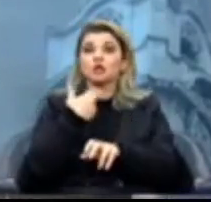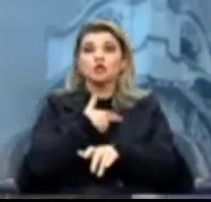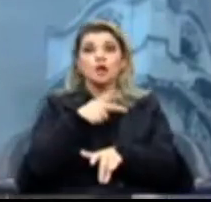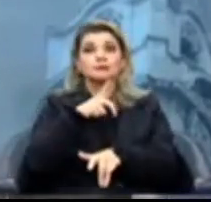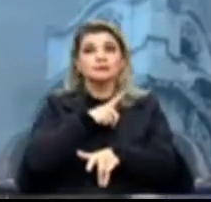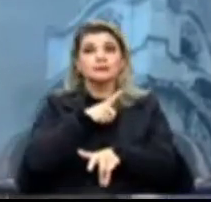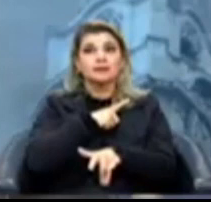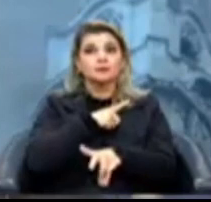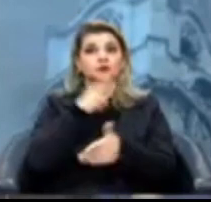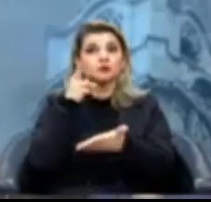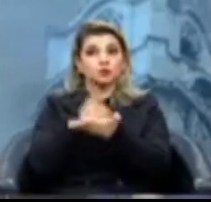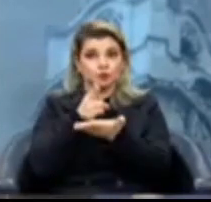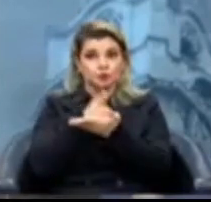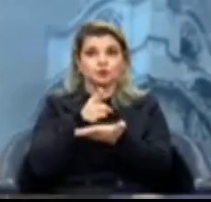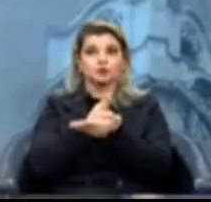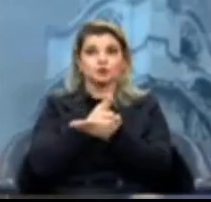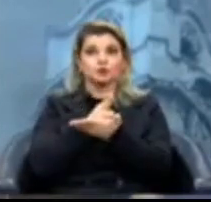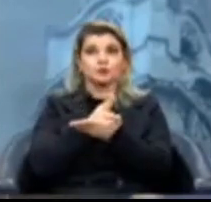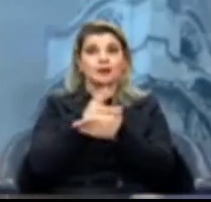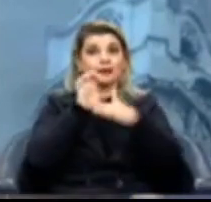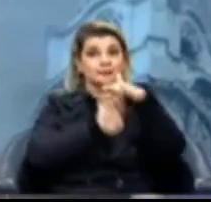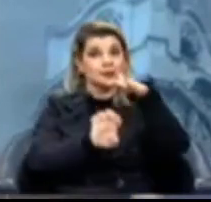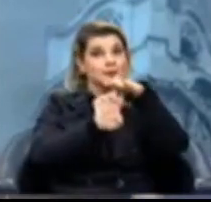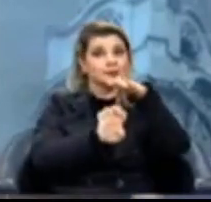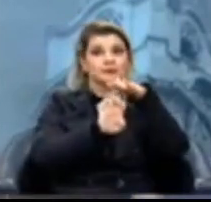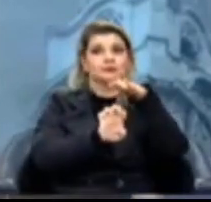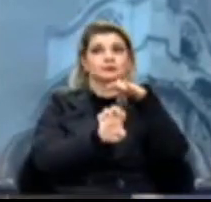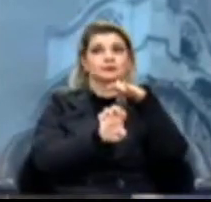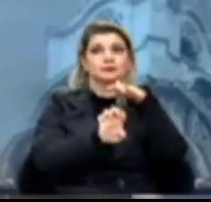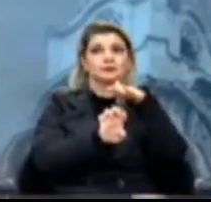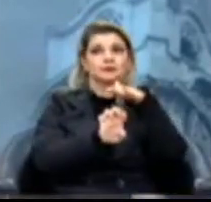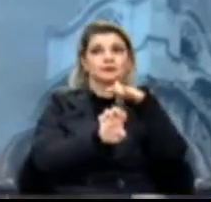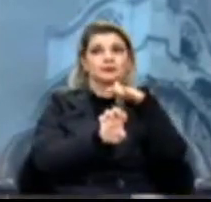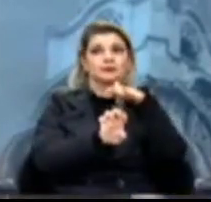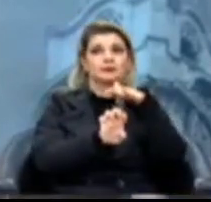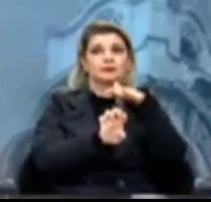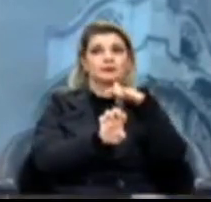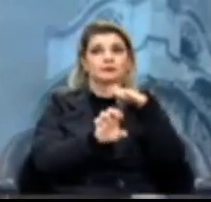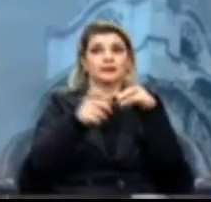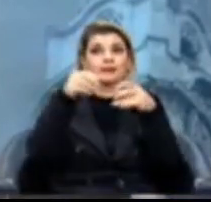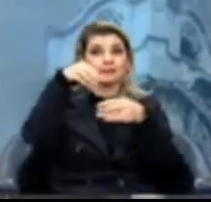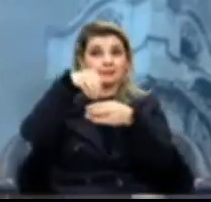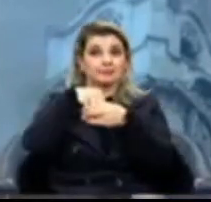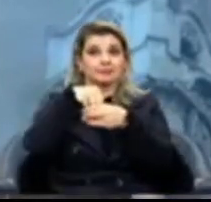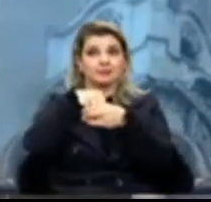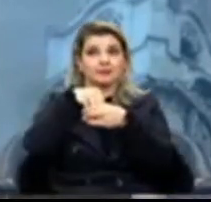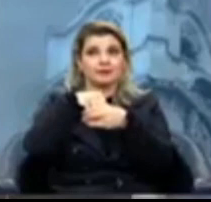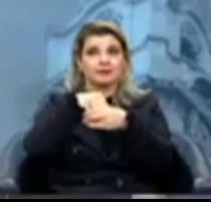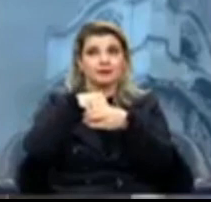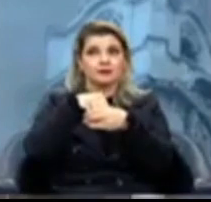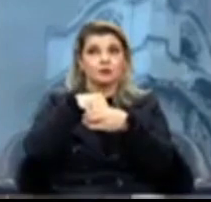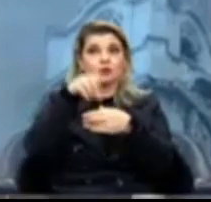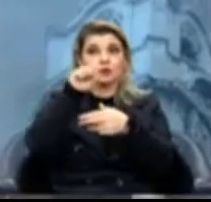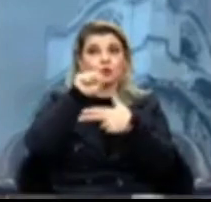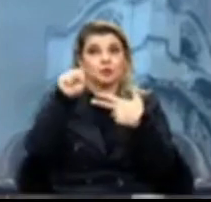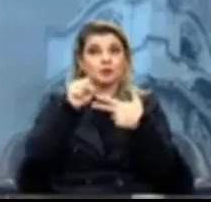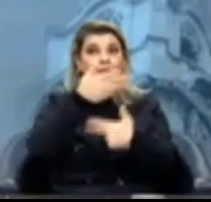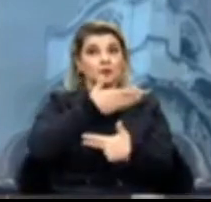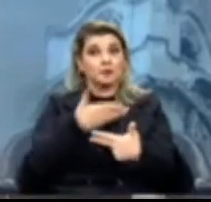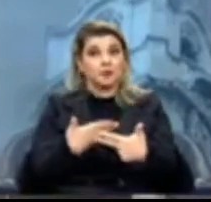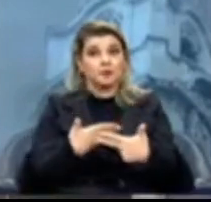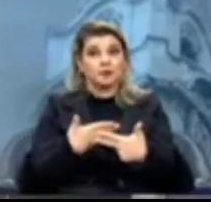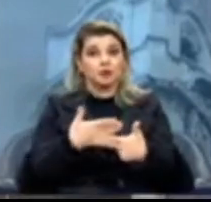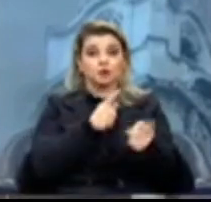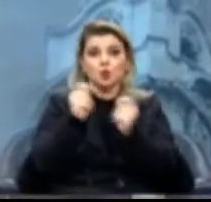então, que manter essa empresa dentro do poder público, dentro do